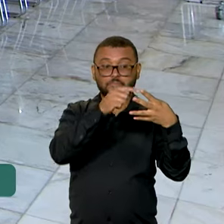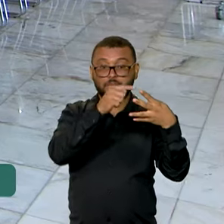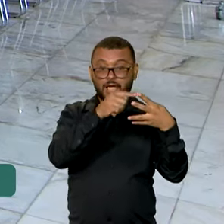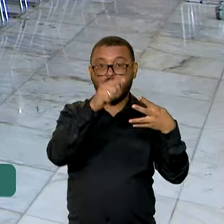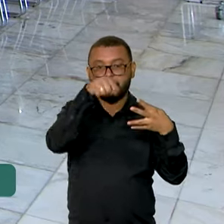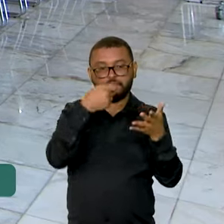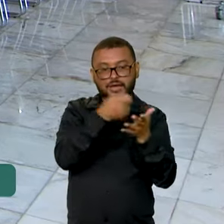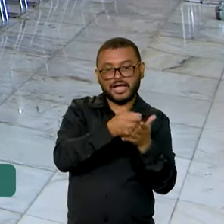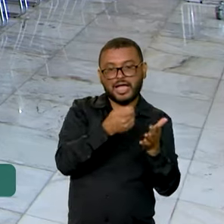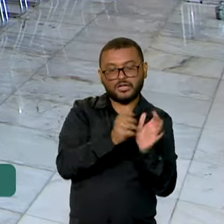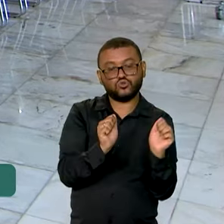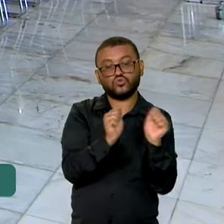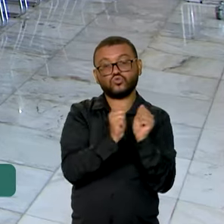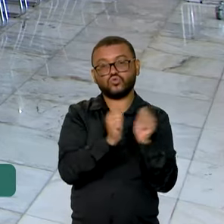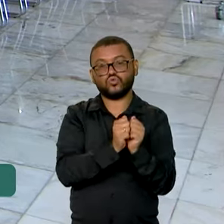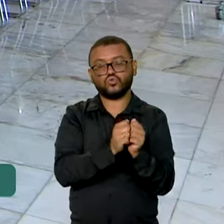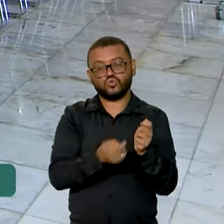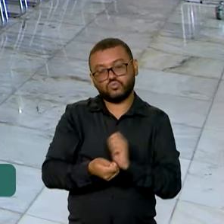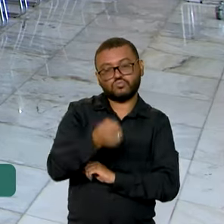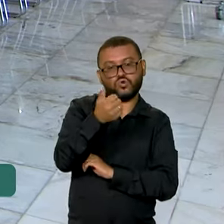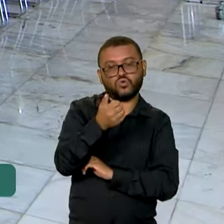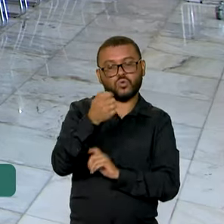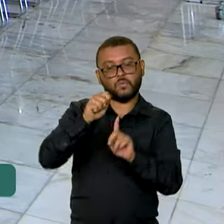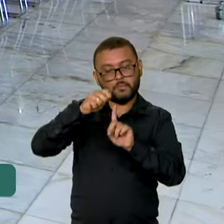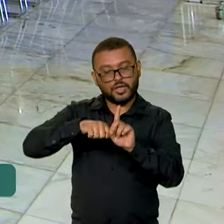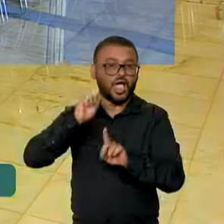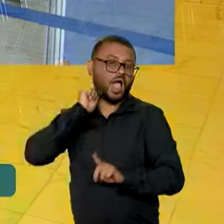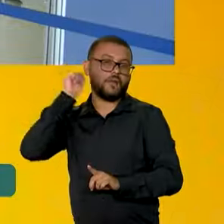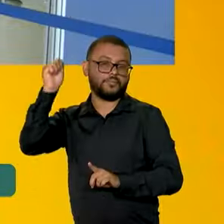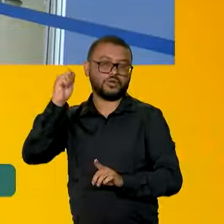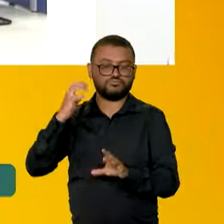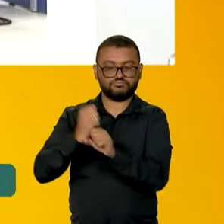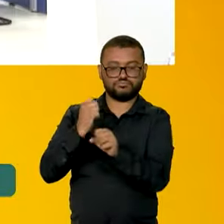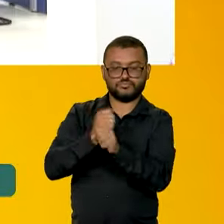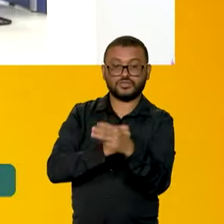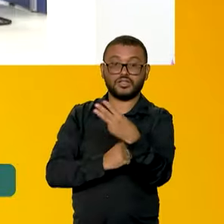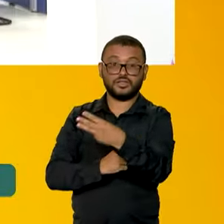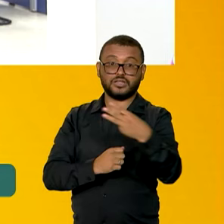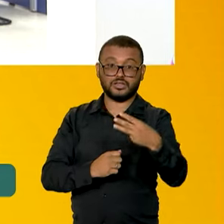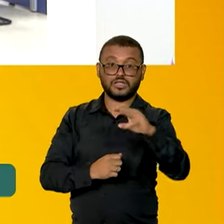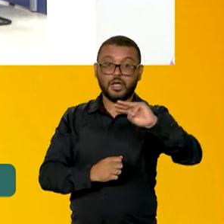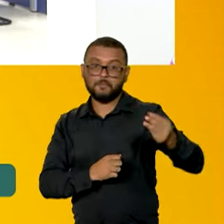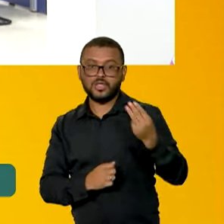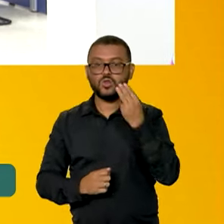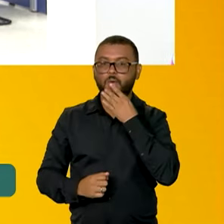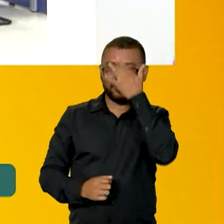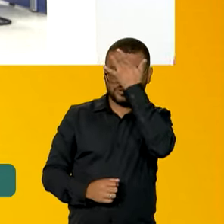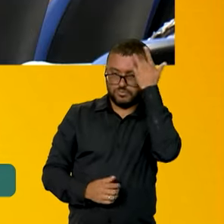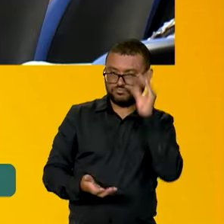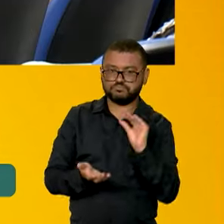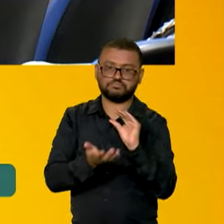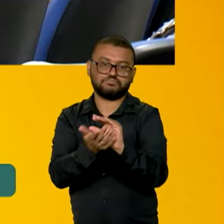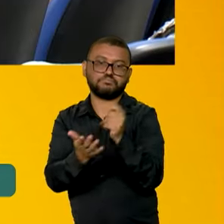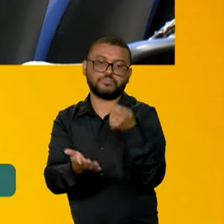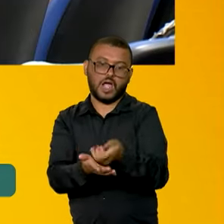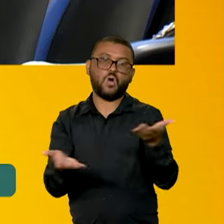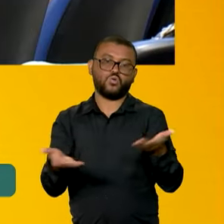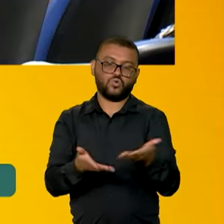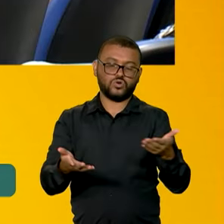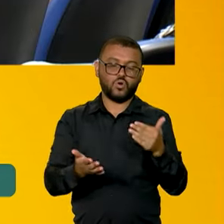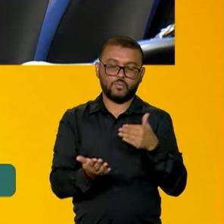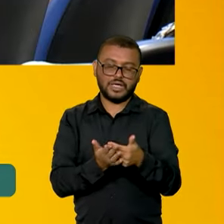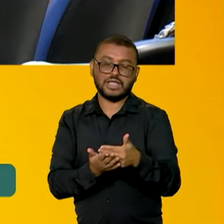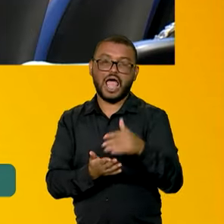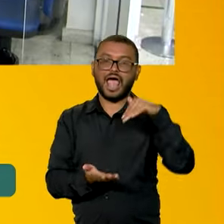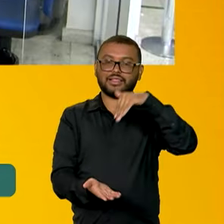anual será paga junto com o benefício de abril e alcança 33 milhões de pessoas. O pagamento vai até o dia 8 de